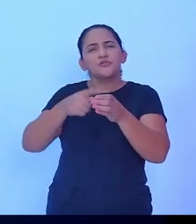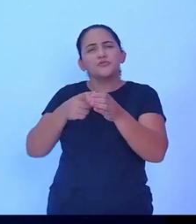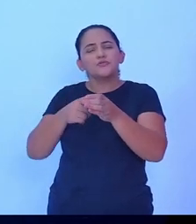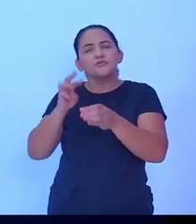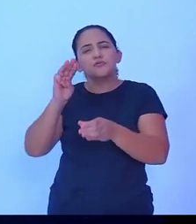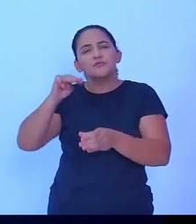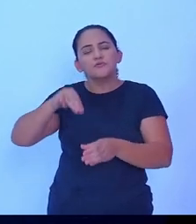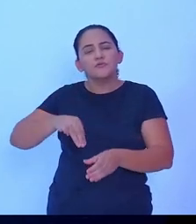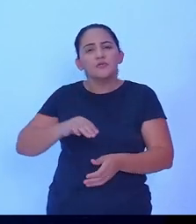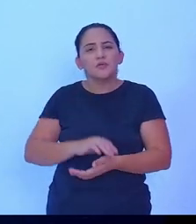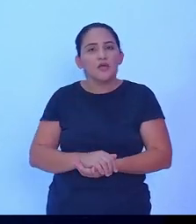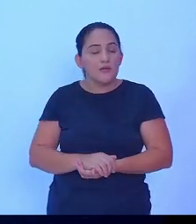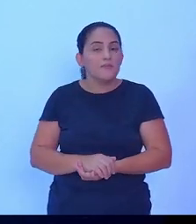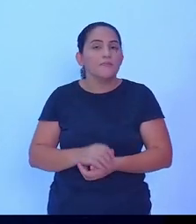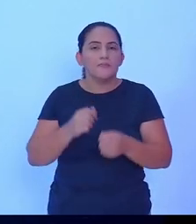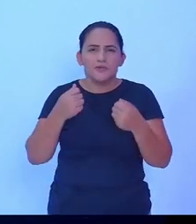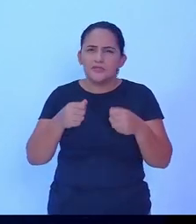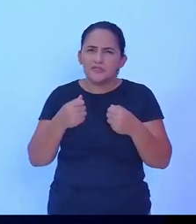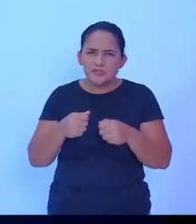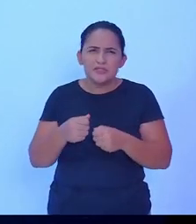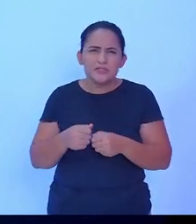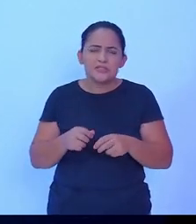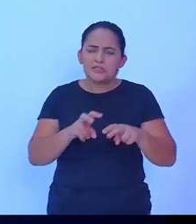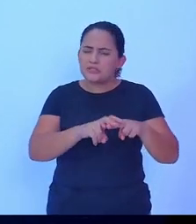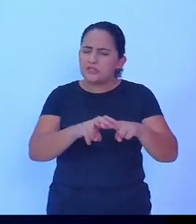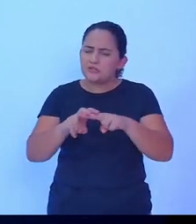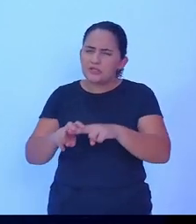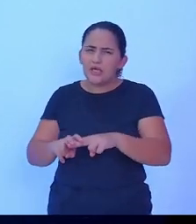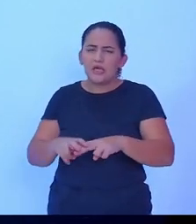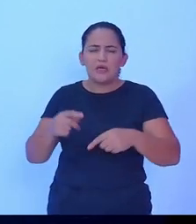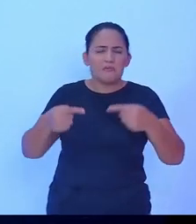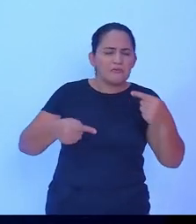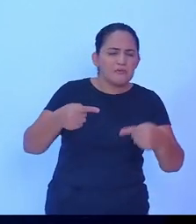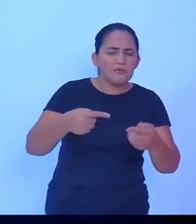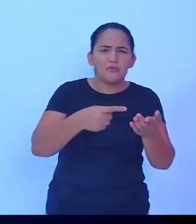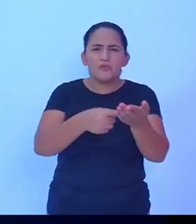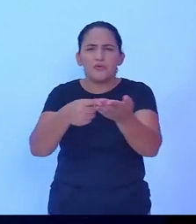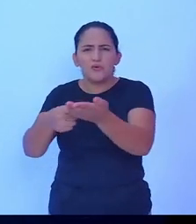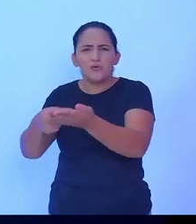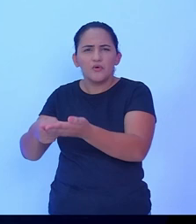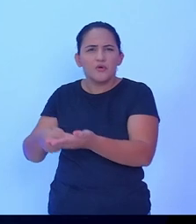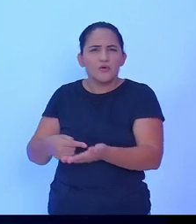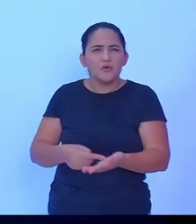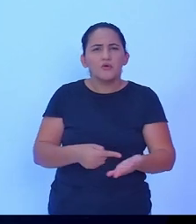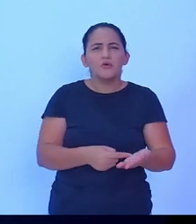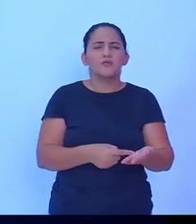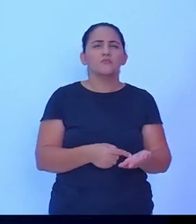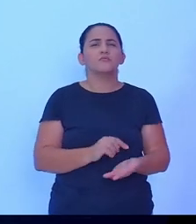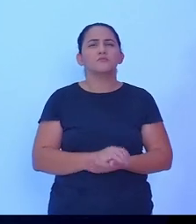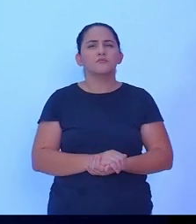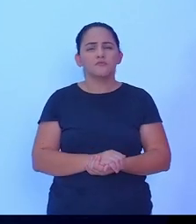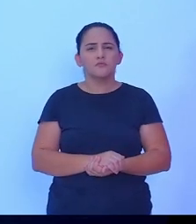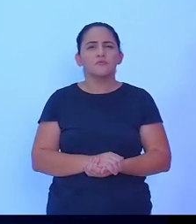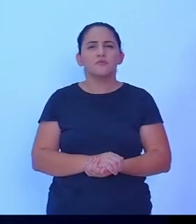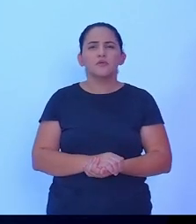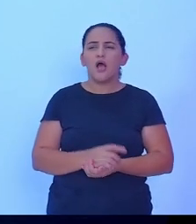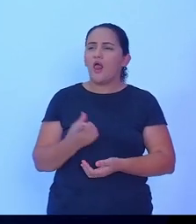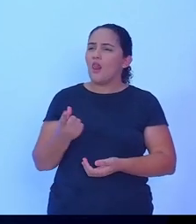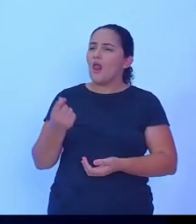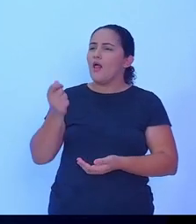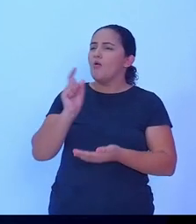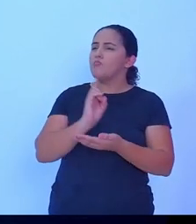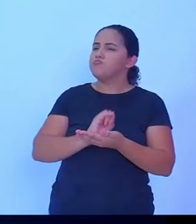ouvi-los a gente sendo eleito para discutir o confisco, aquilo que a gente possa